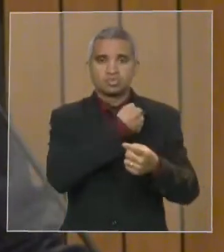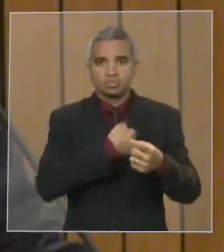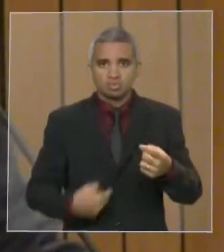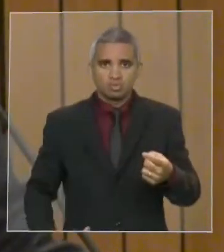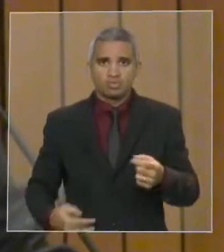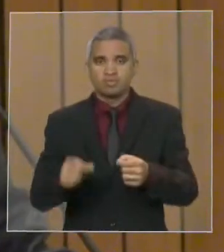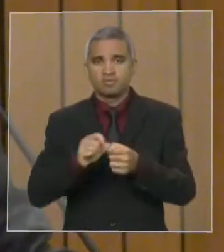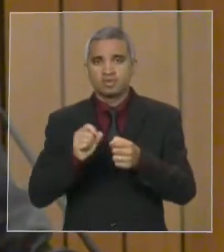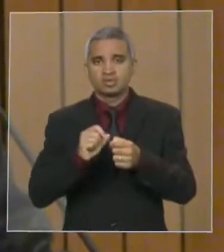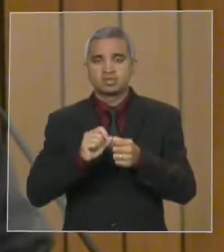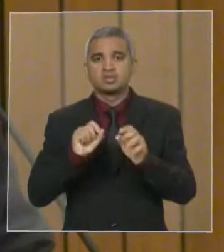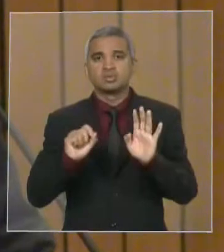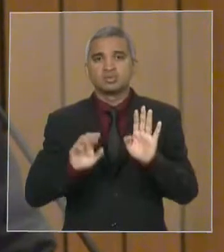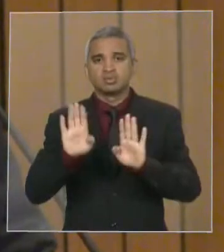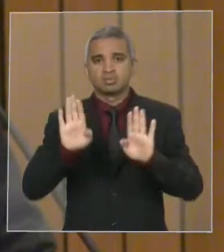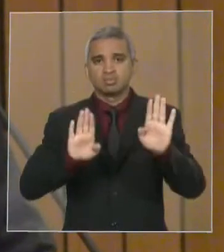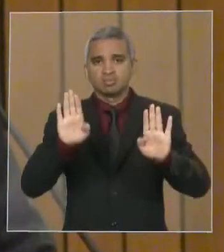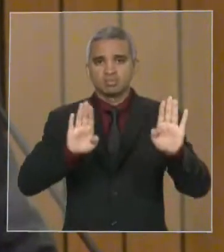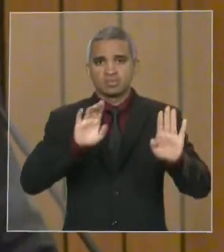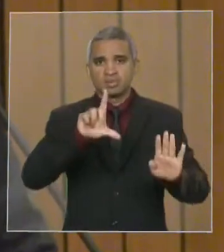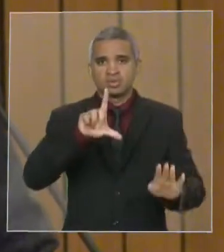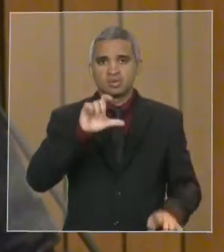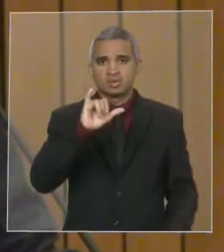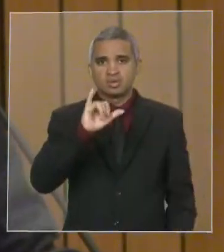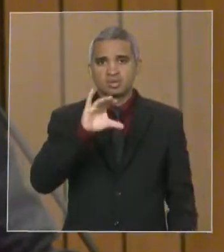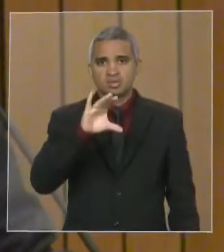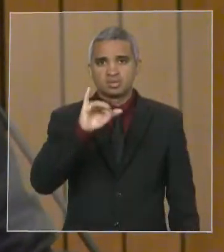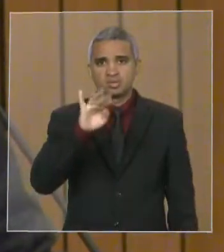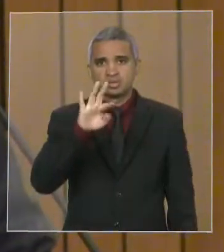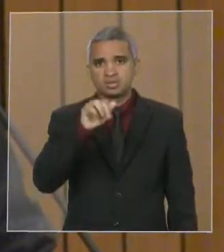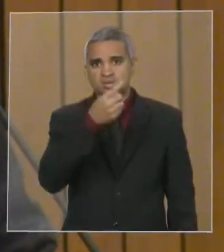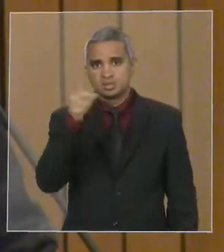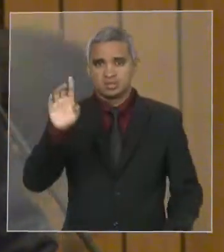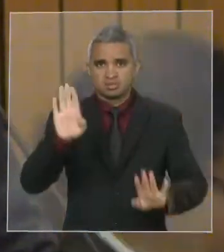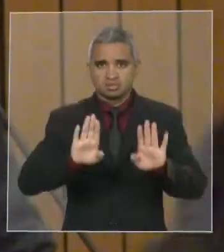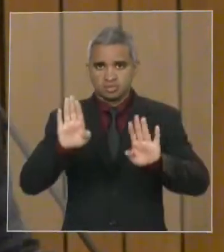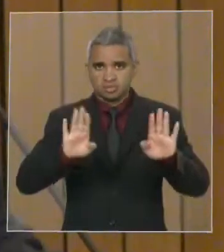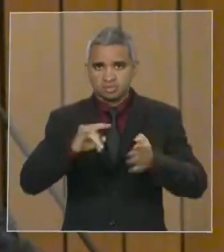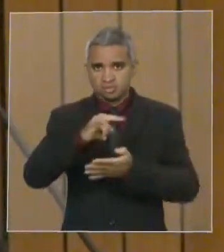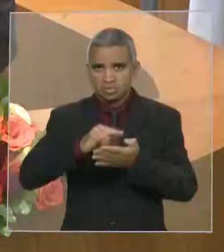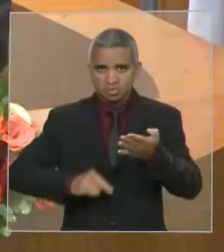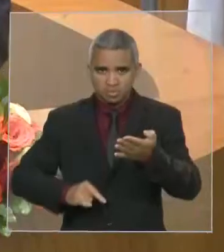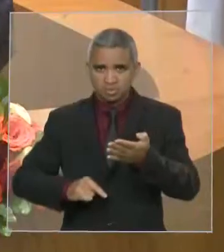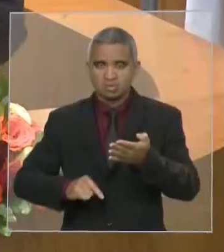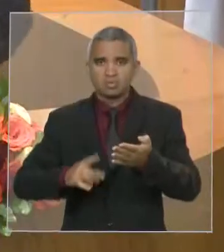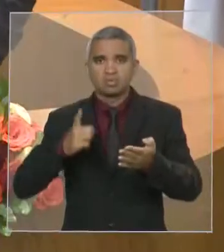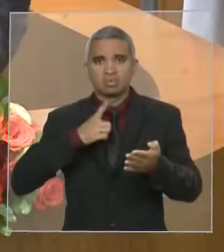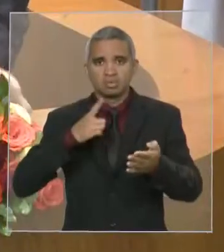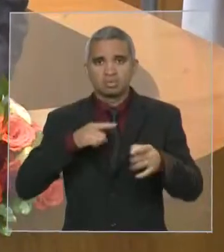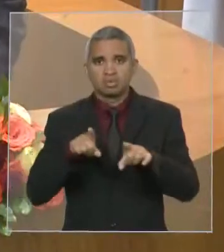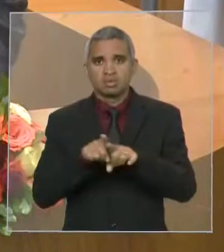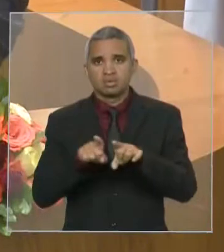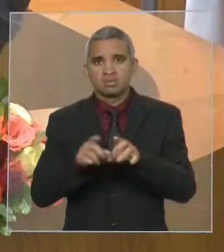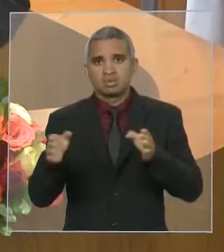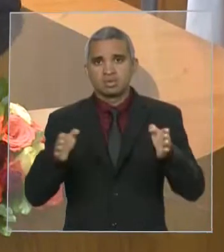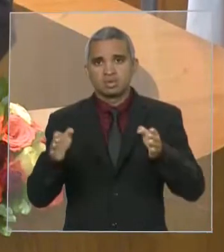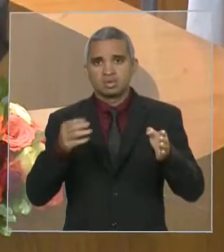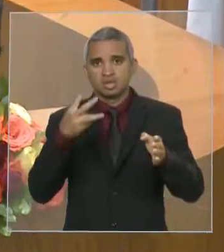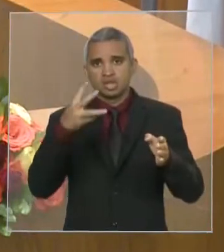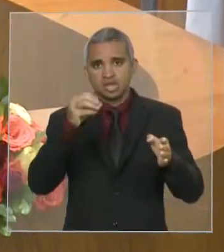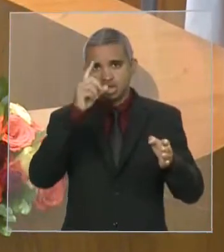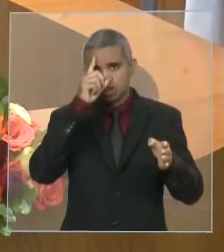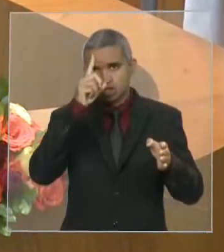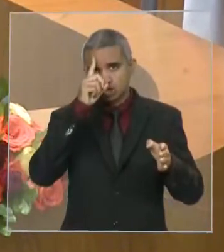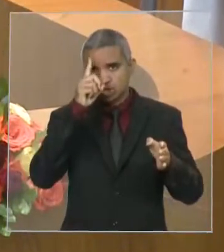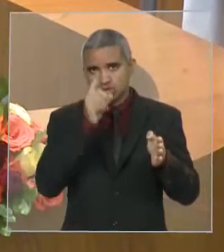obra, tendo aí o prazo estabelecido de 30 dias de publicação, porque se trata de uma concorrência pública, porque a